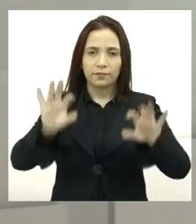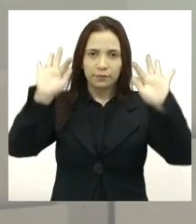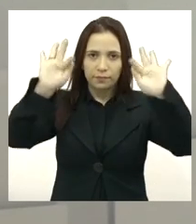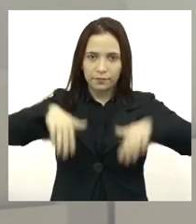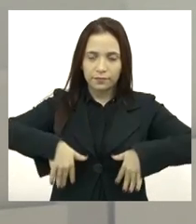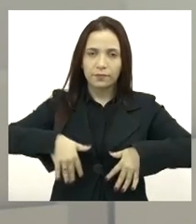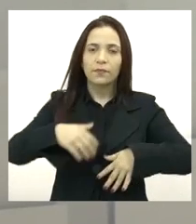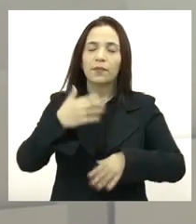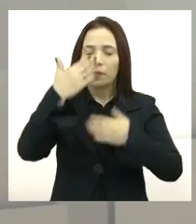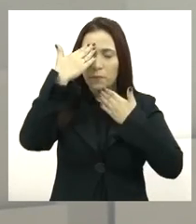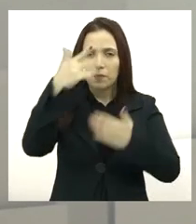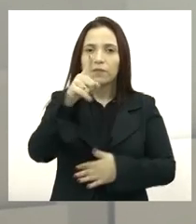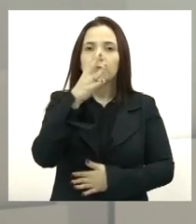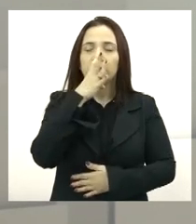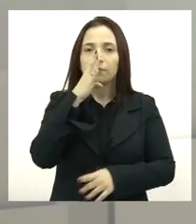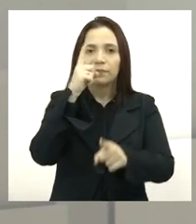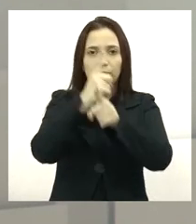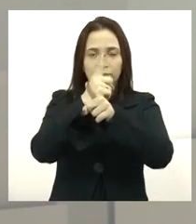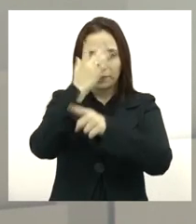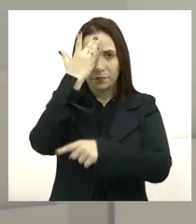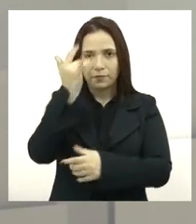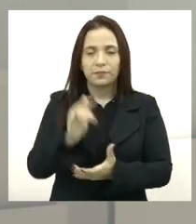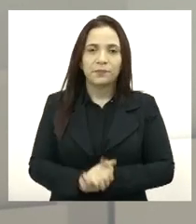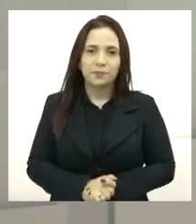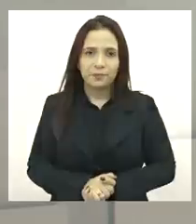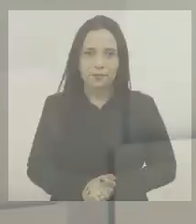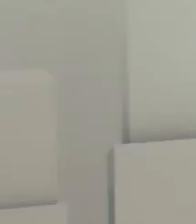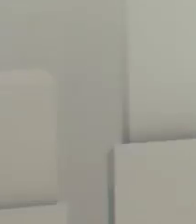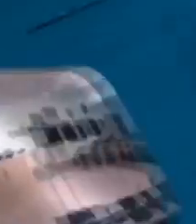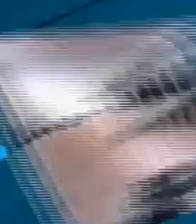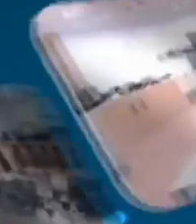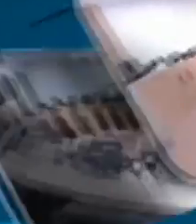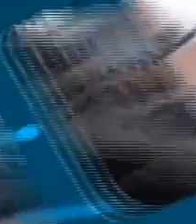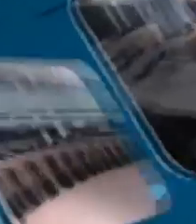Cidade termina aqui. Obrigado pela sua companhia e até amanhã.